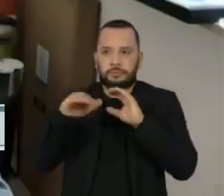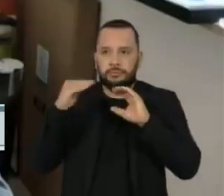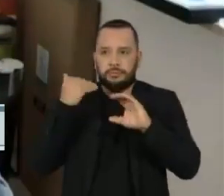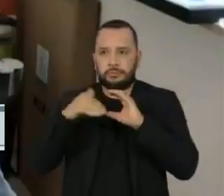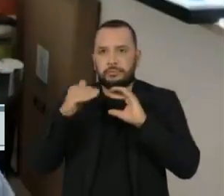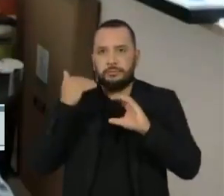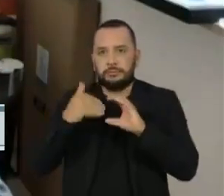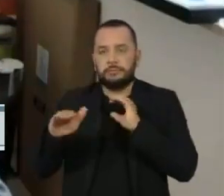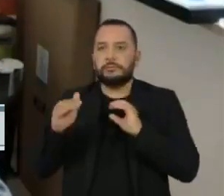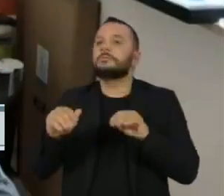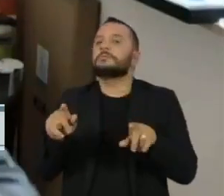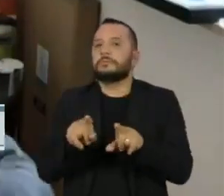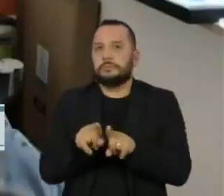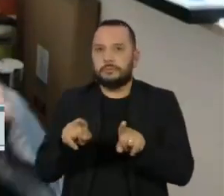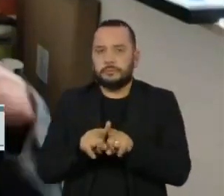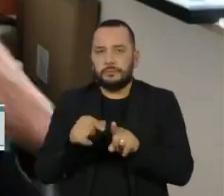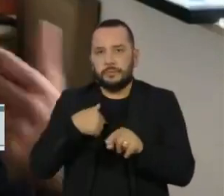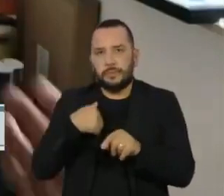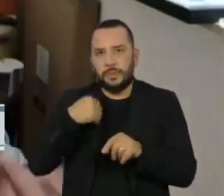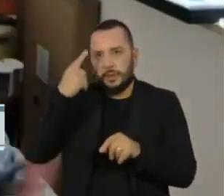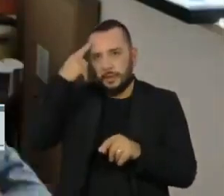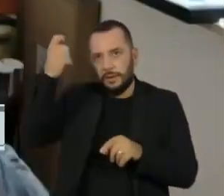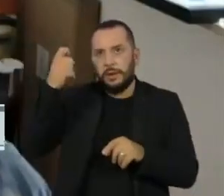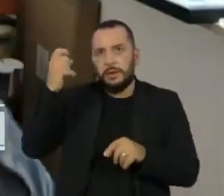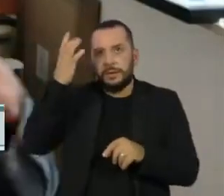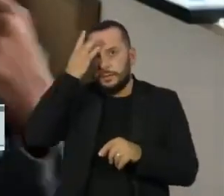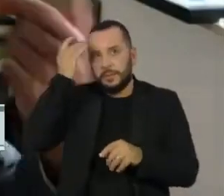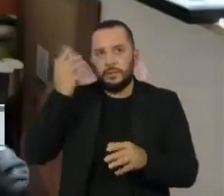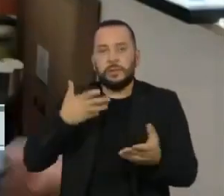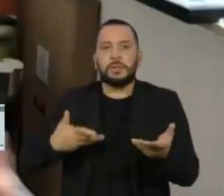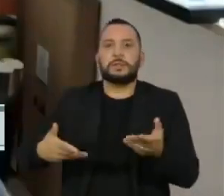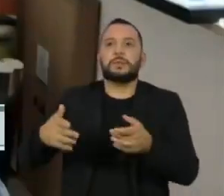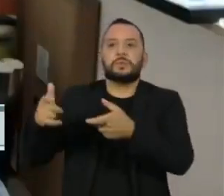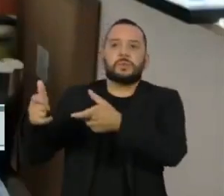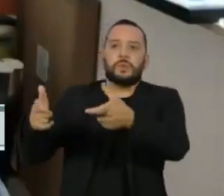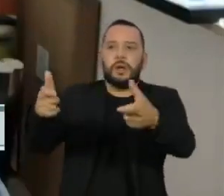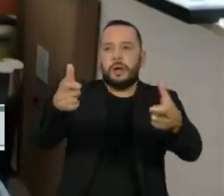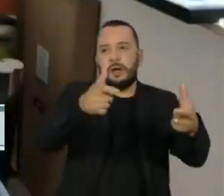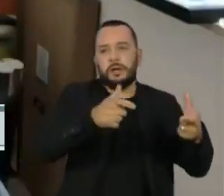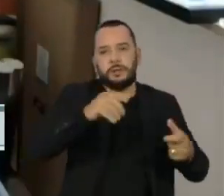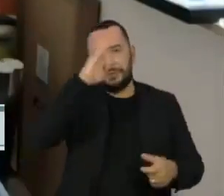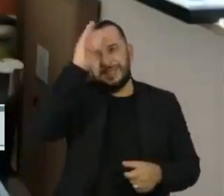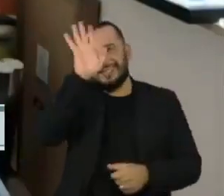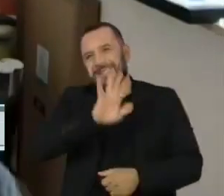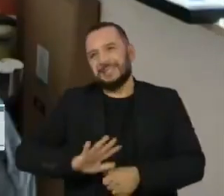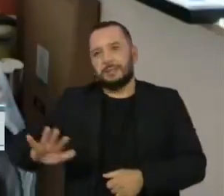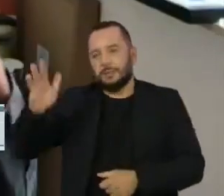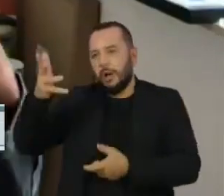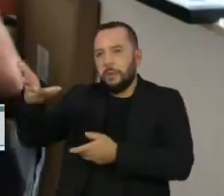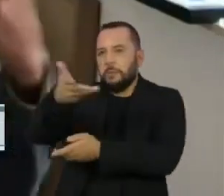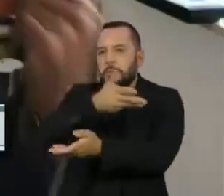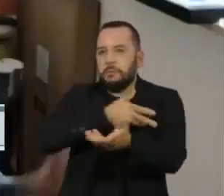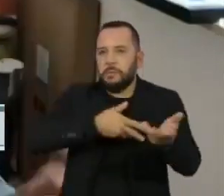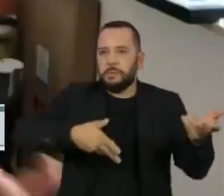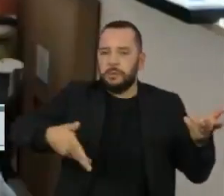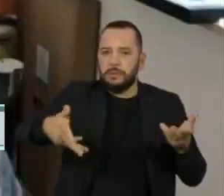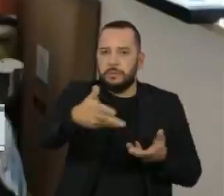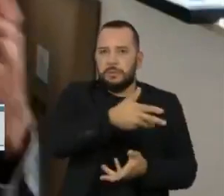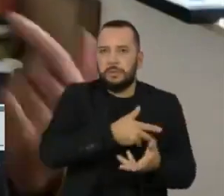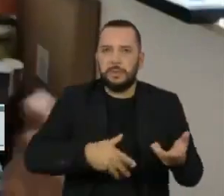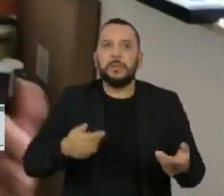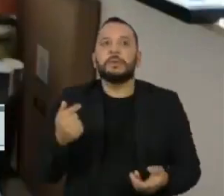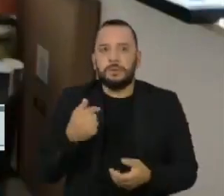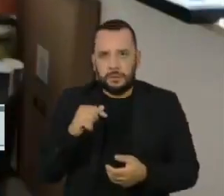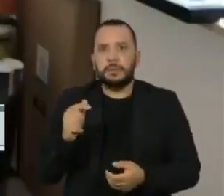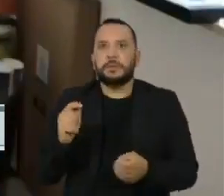porque a ideia também é envolver as pessoas de vários lugares do Brasil, por onde eu pretendo passar com esse